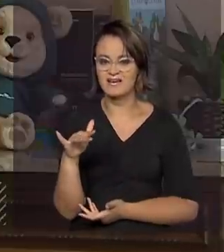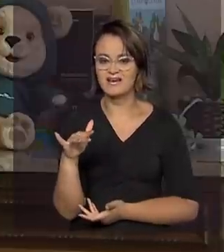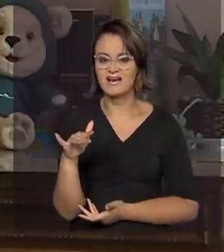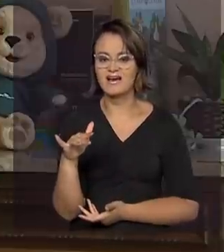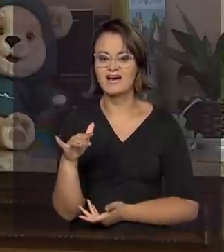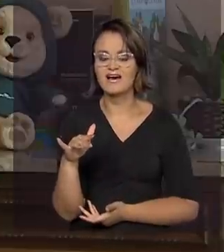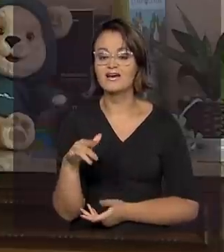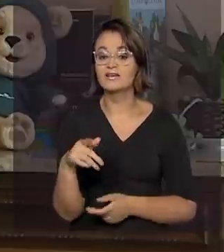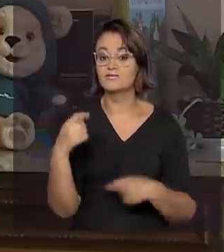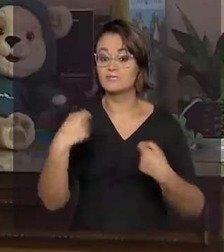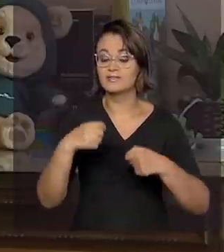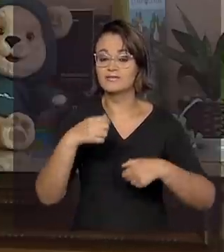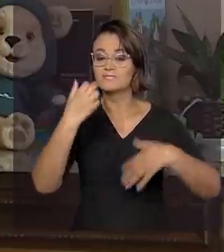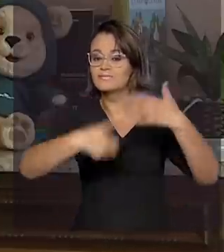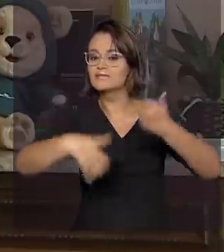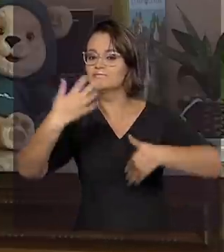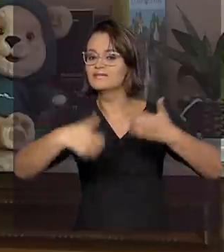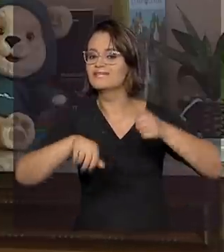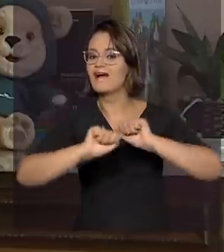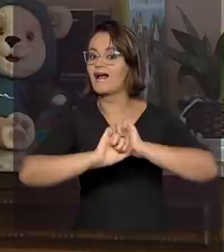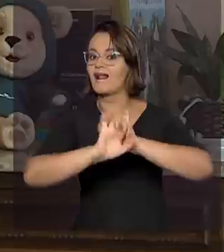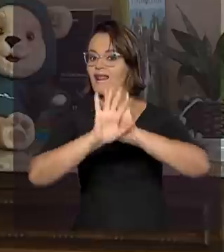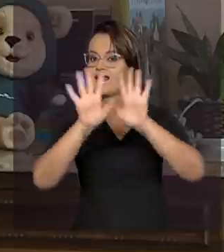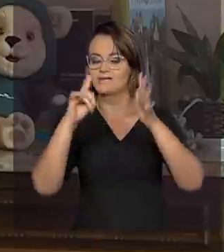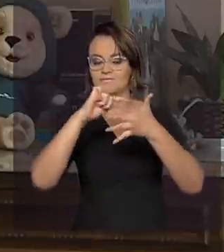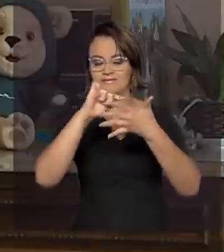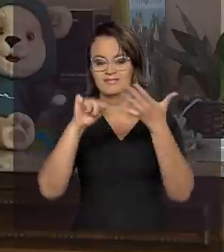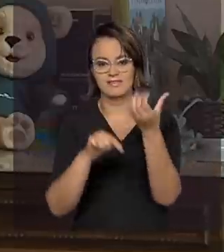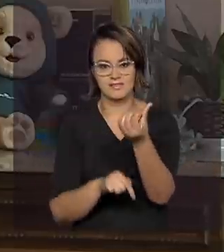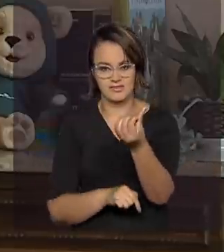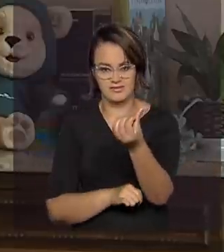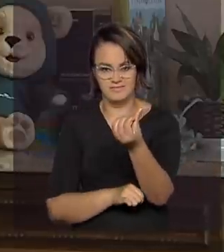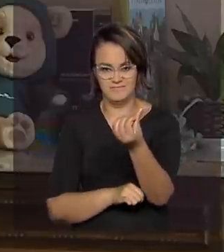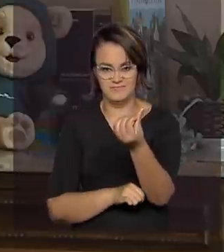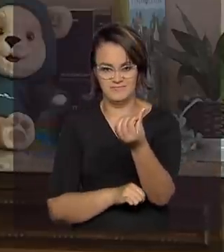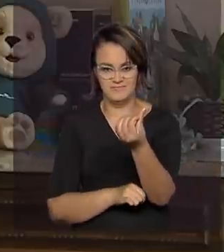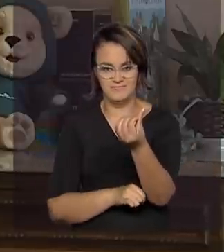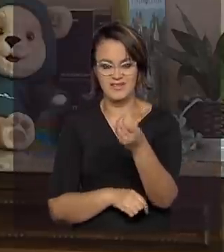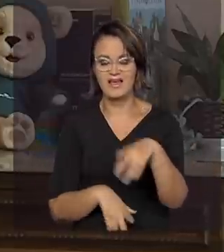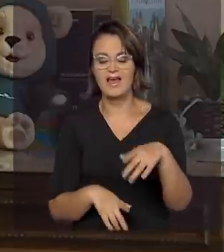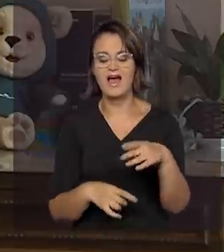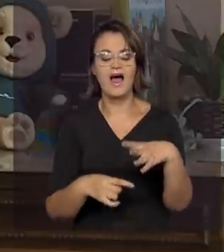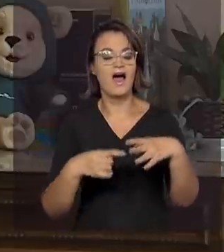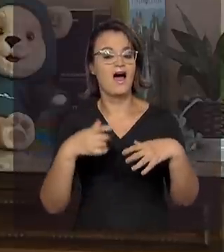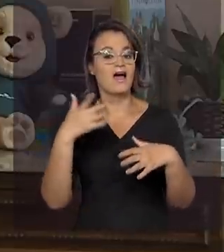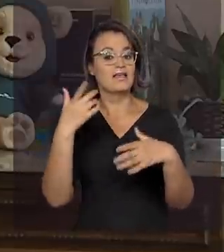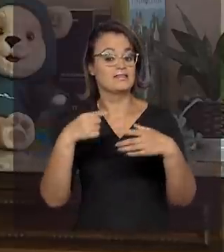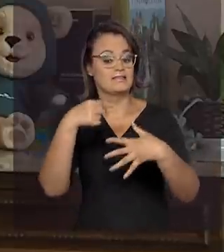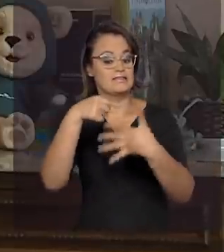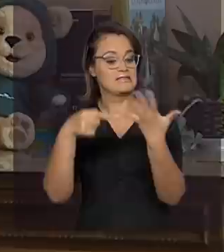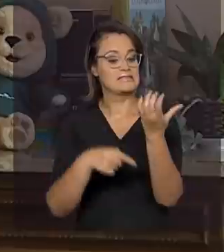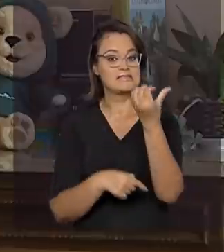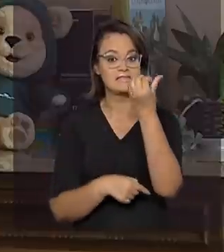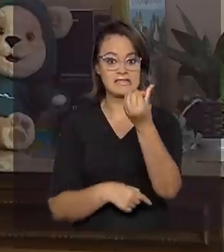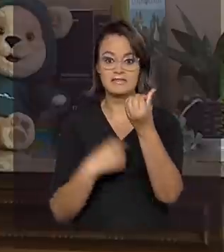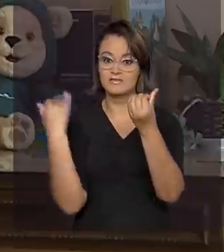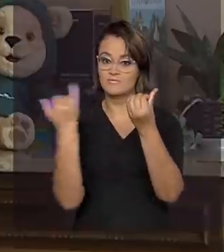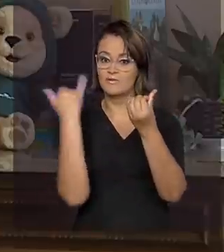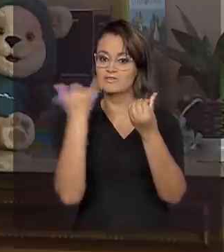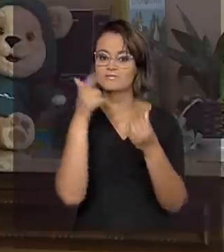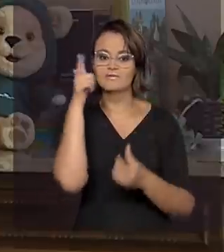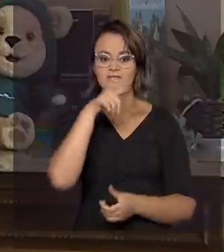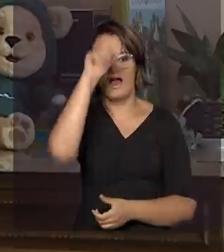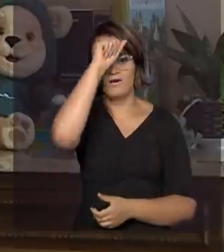precisamos explicitar seis componentes. A política destaca que há seis componentes essenciais para a